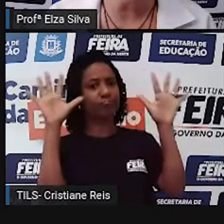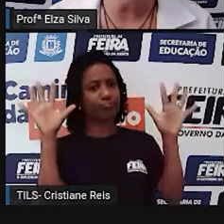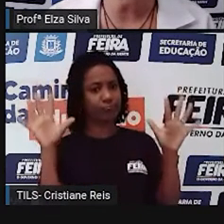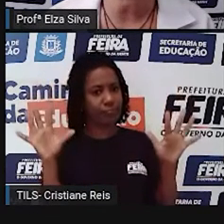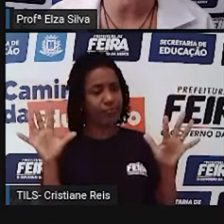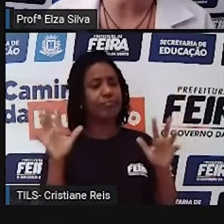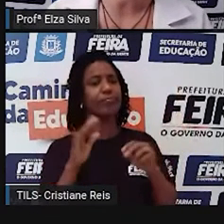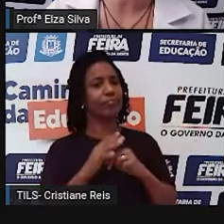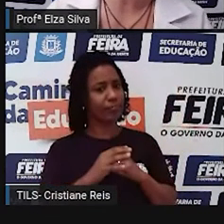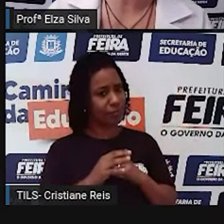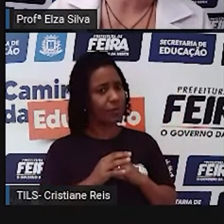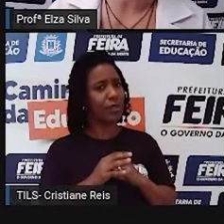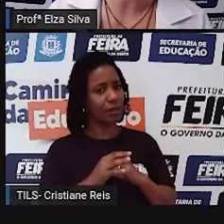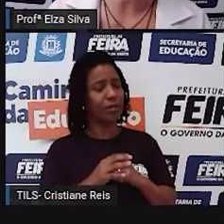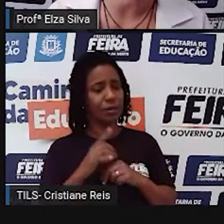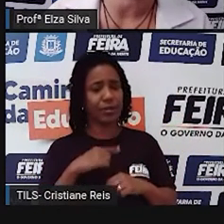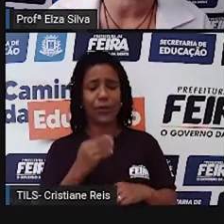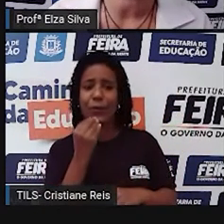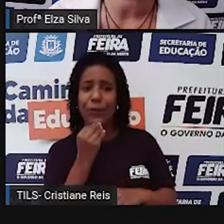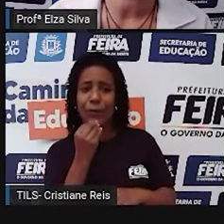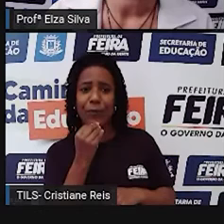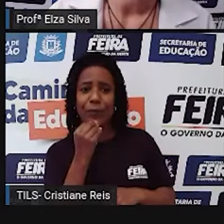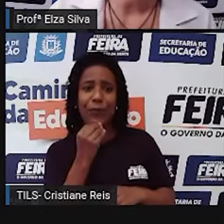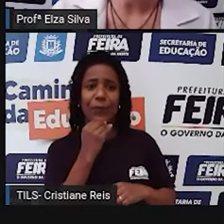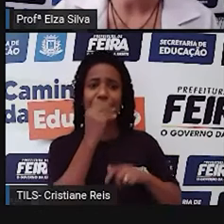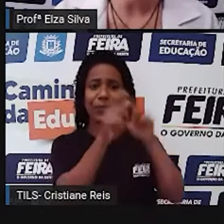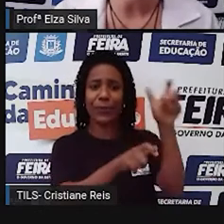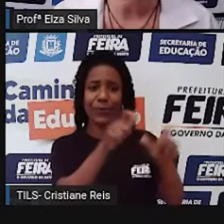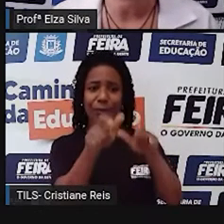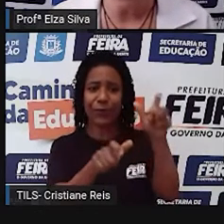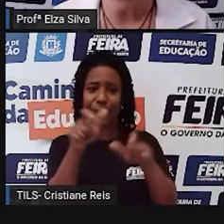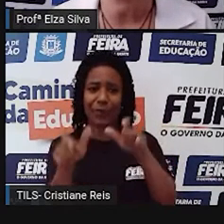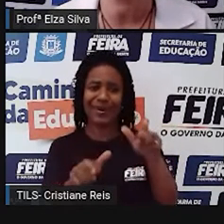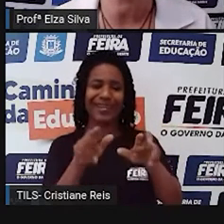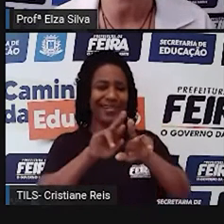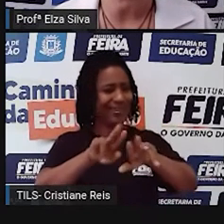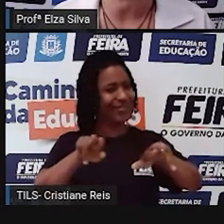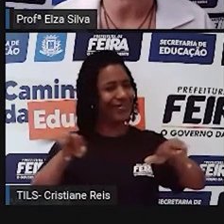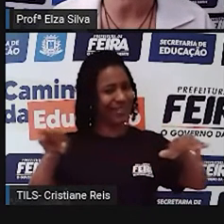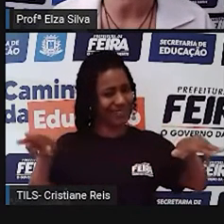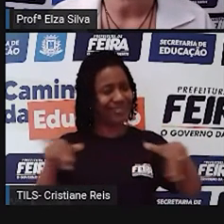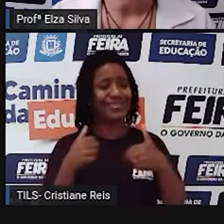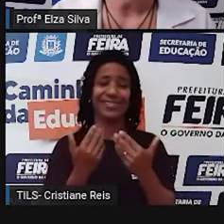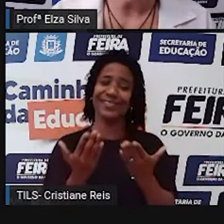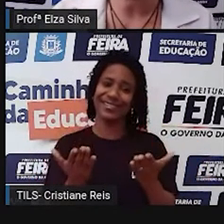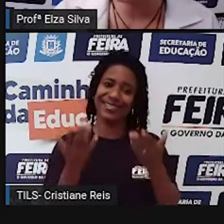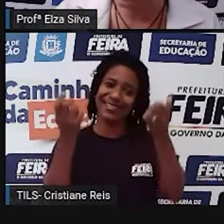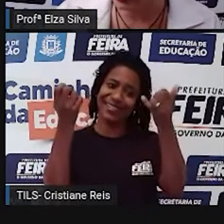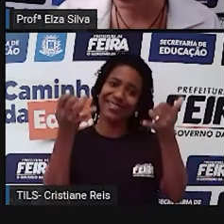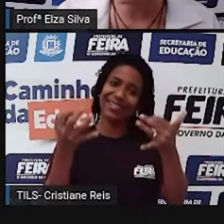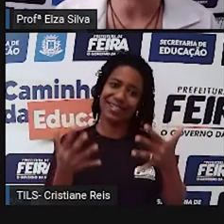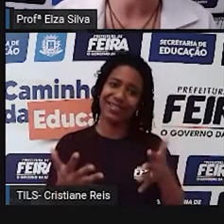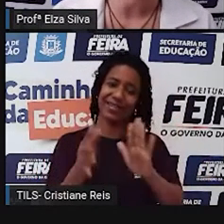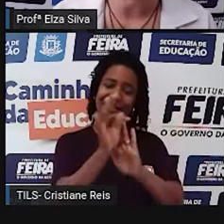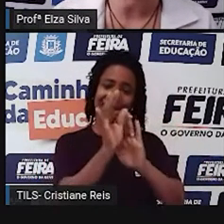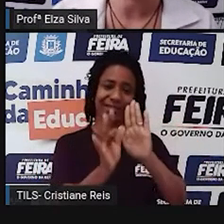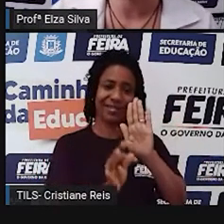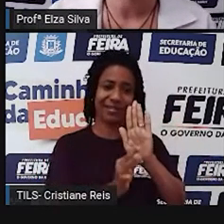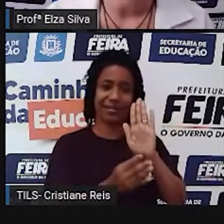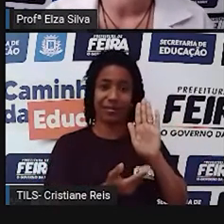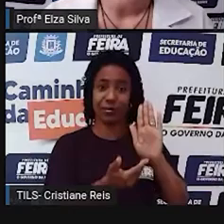muitas opções e oportunidades na vida. Então é isso, meus queridos estudantes. Esse texto que